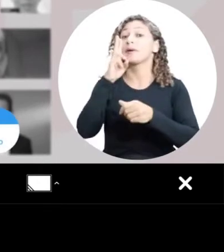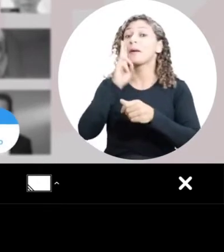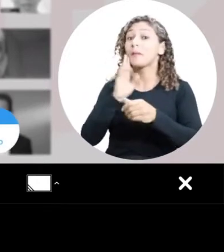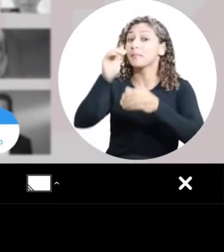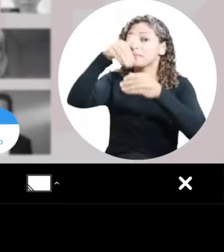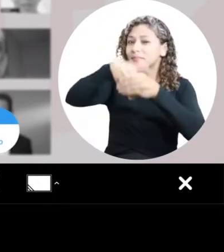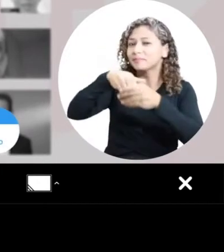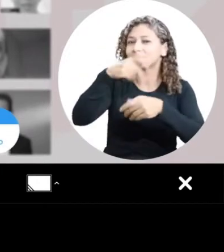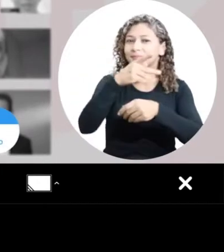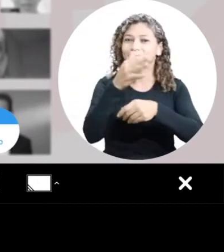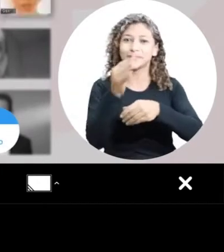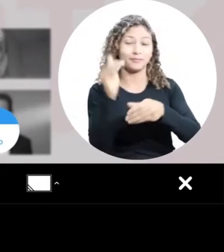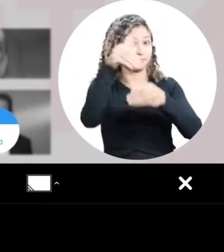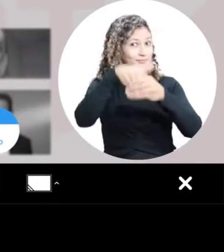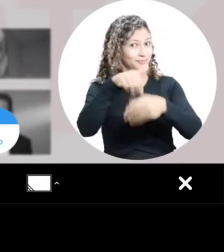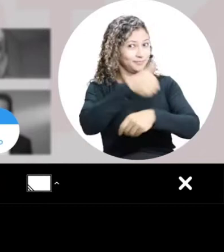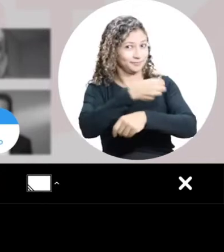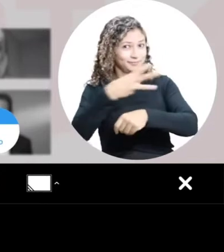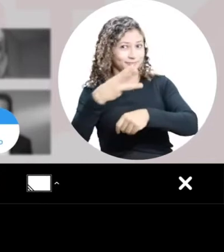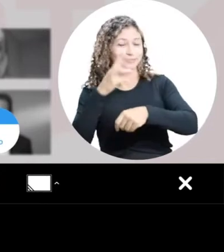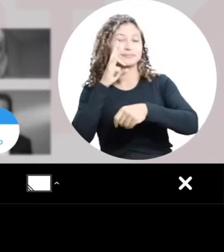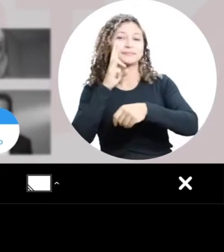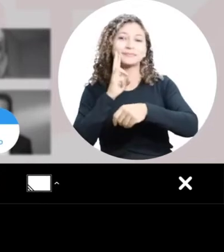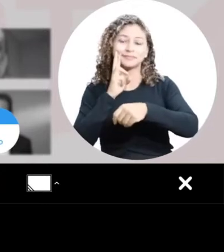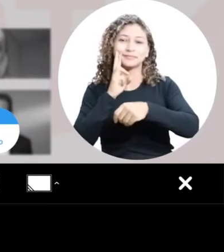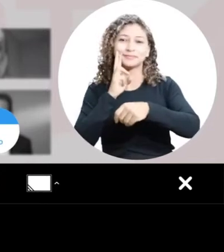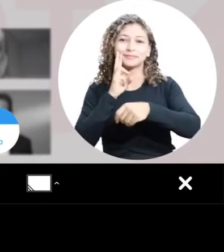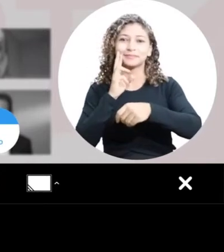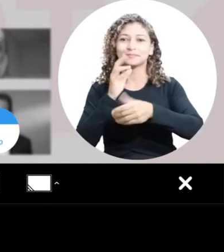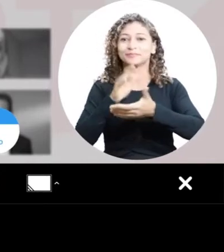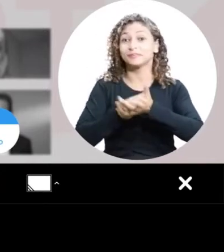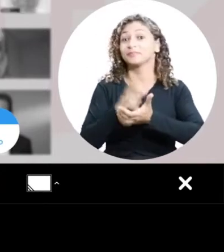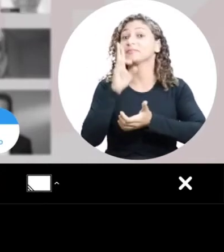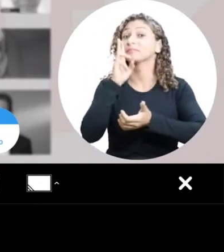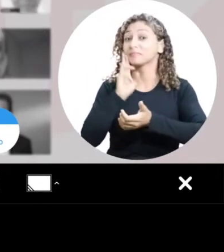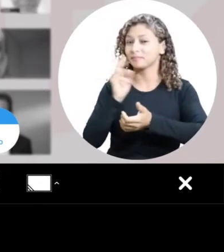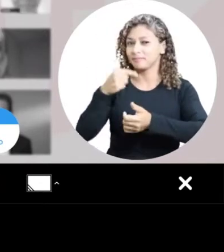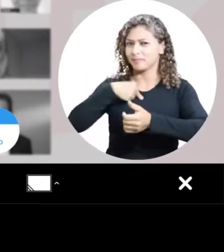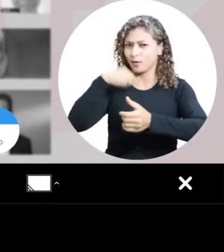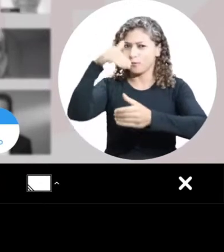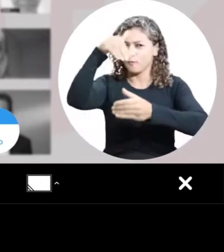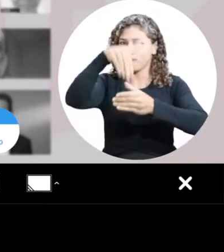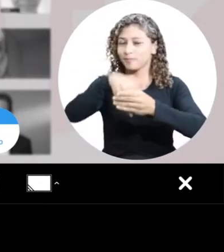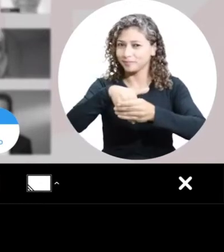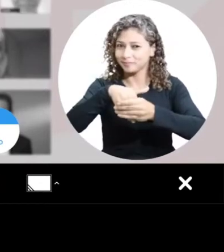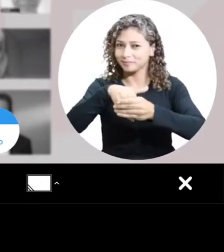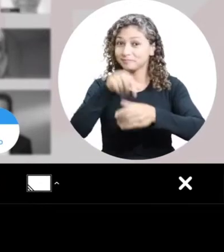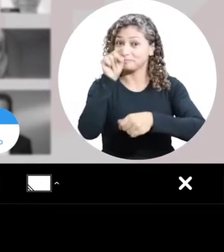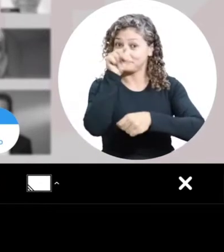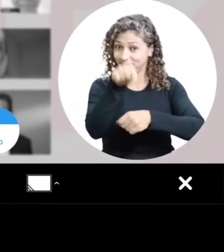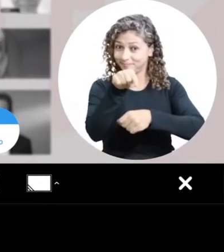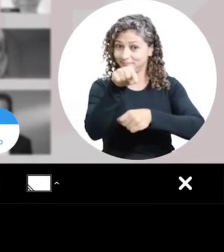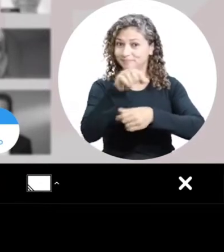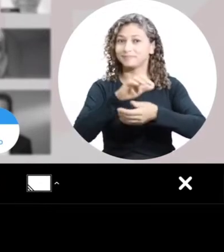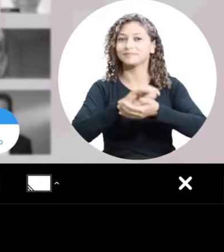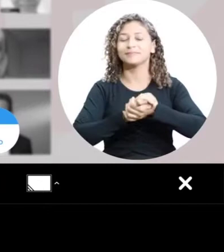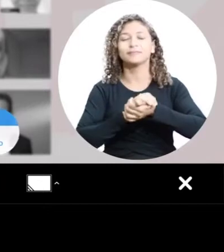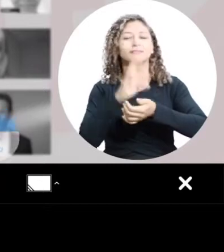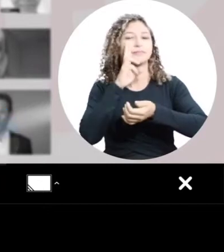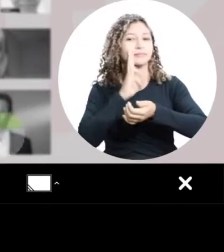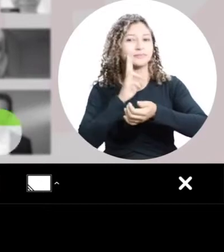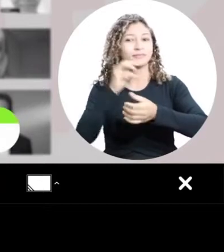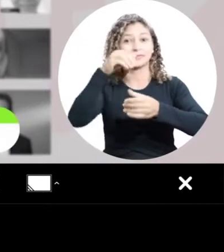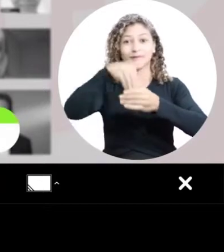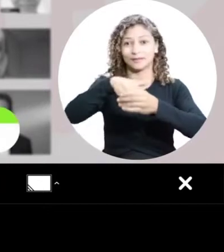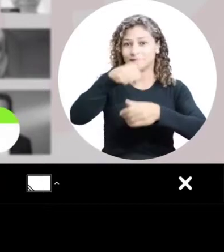voto é pra ti. Sou Ramon, sou 13. Voto Ramon Cujui, 13. Eu